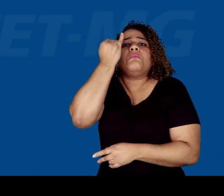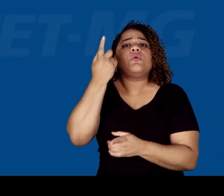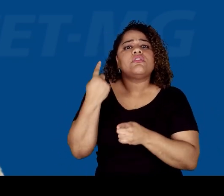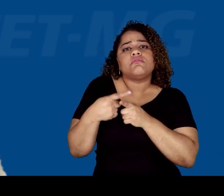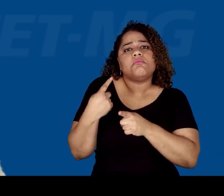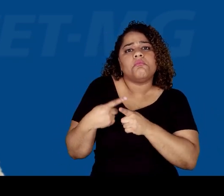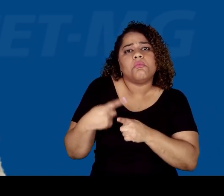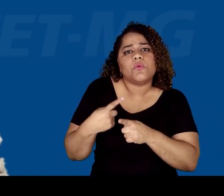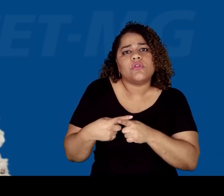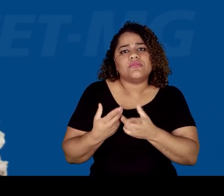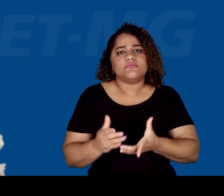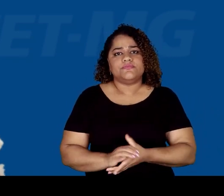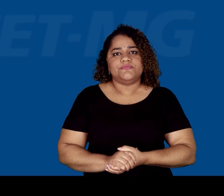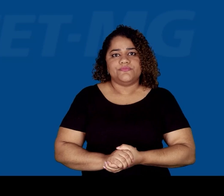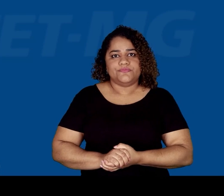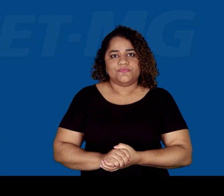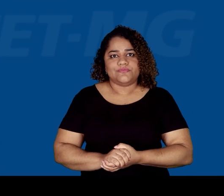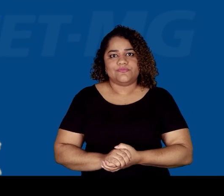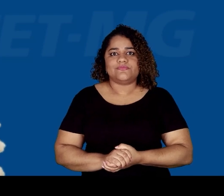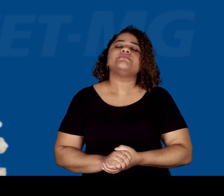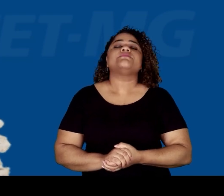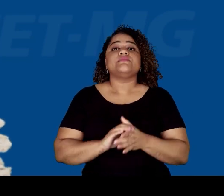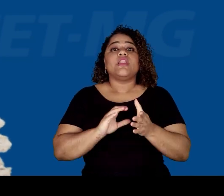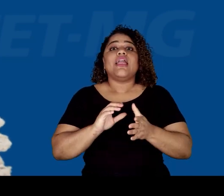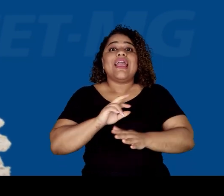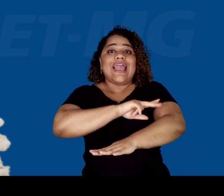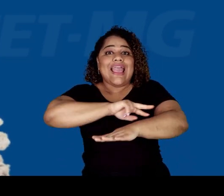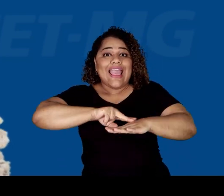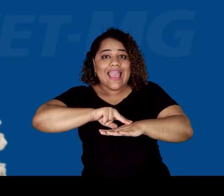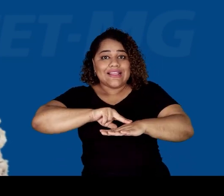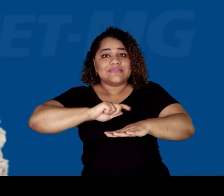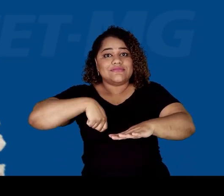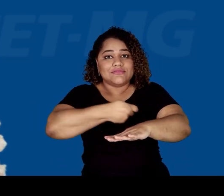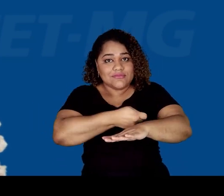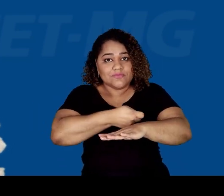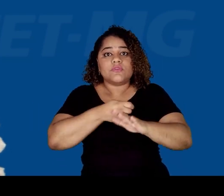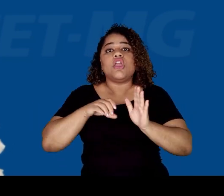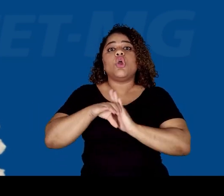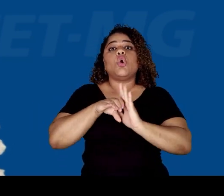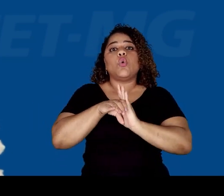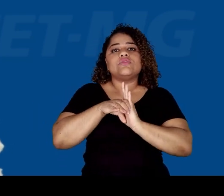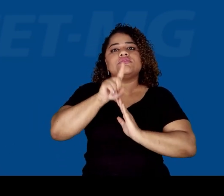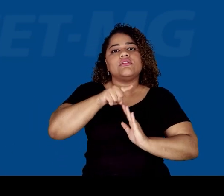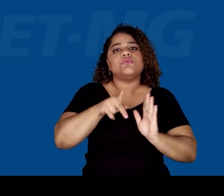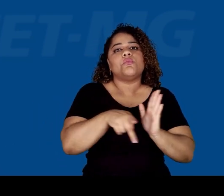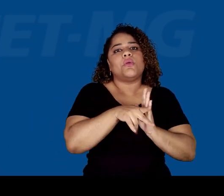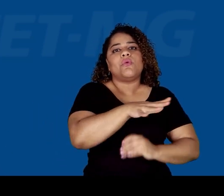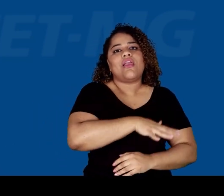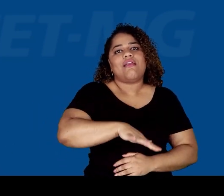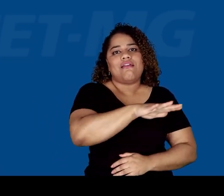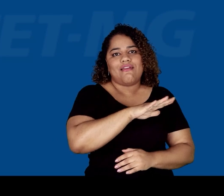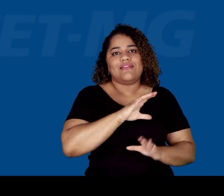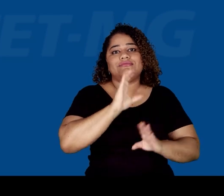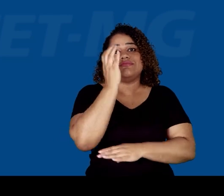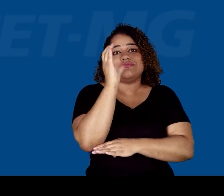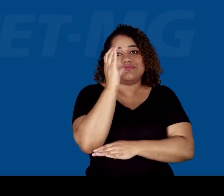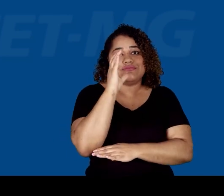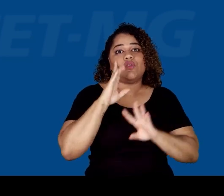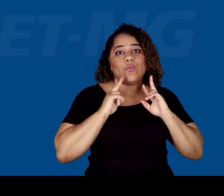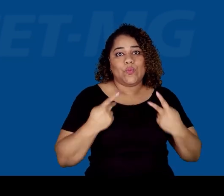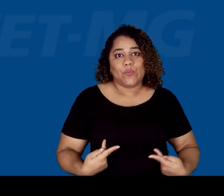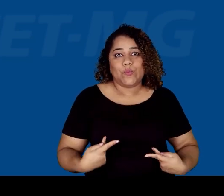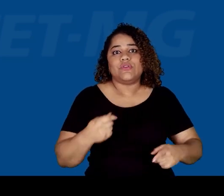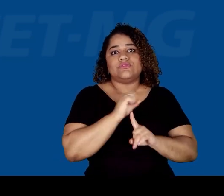avaliação da autodeclaração dos candidatos e das candidatas nos processos seletivos? O conceito da raça que usamos